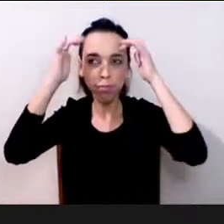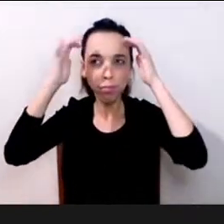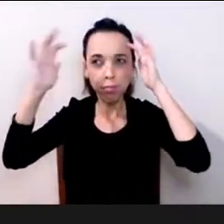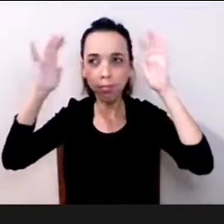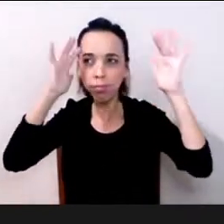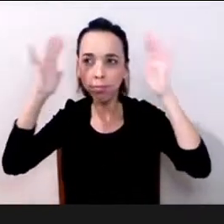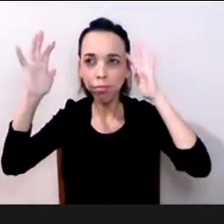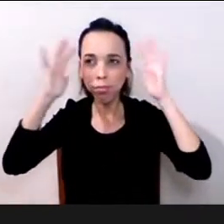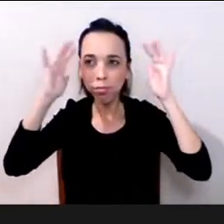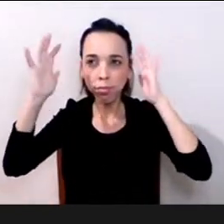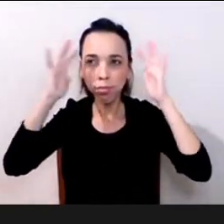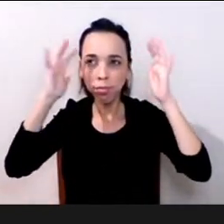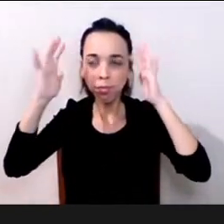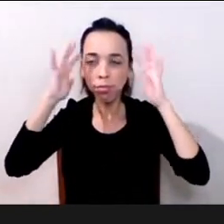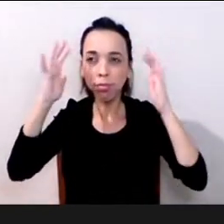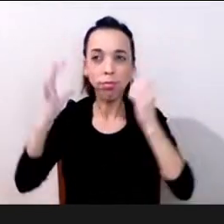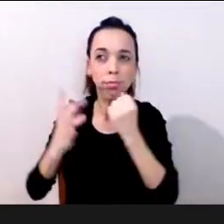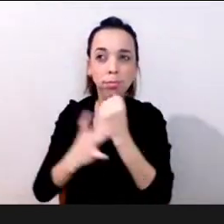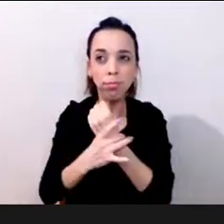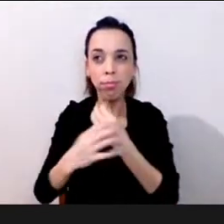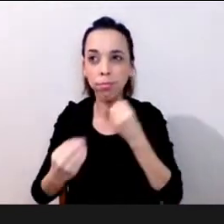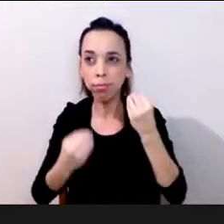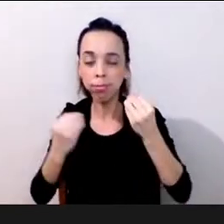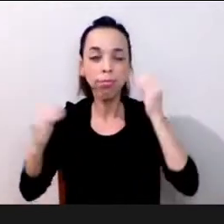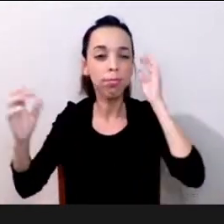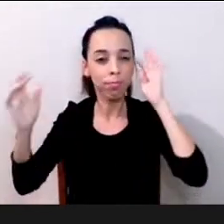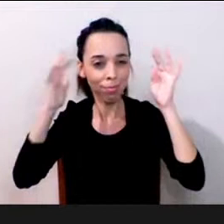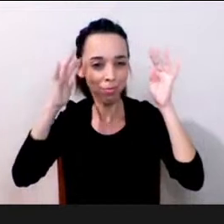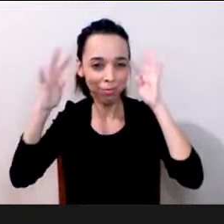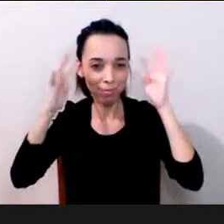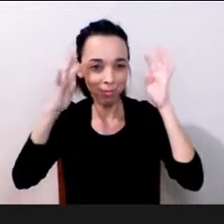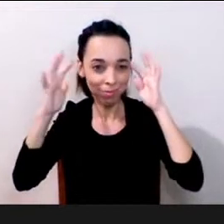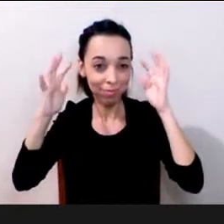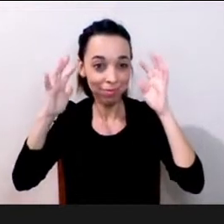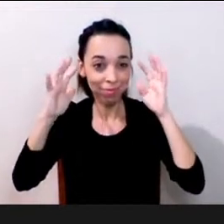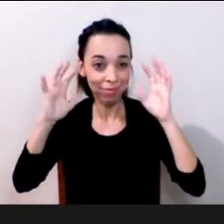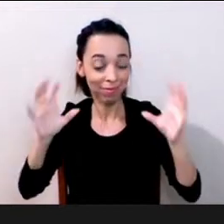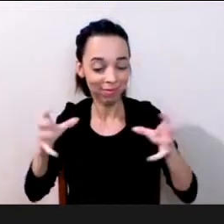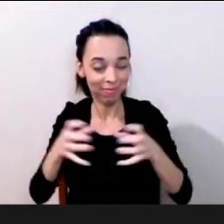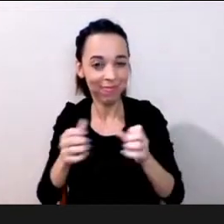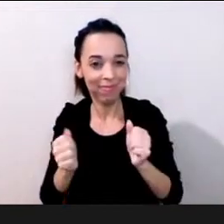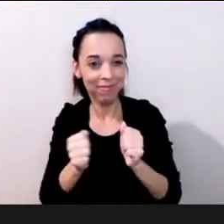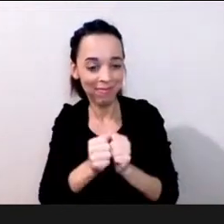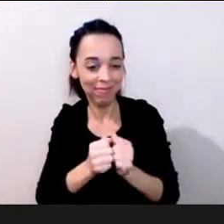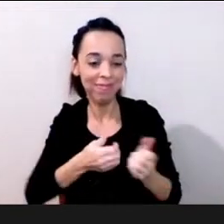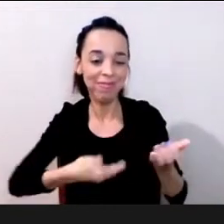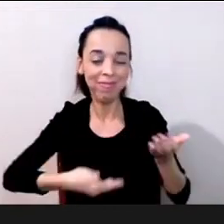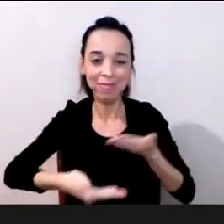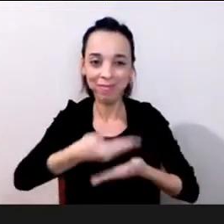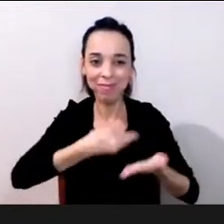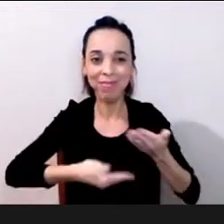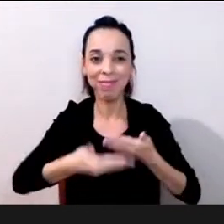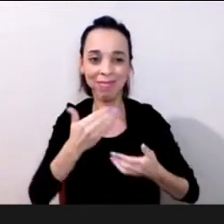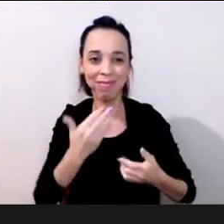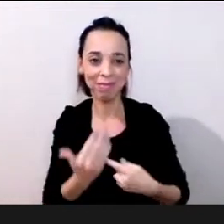claro faz parte de uma ruptura com modelos até mesmo